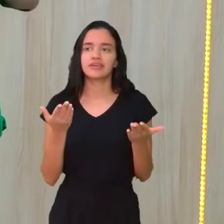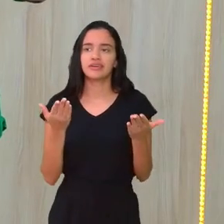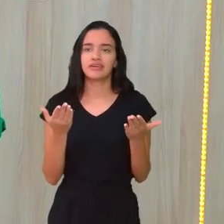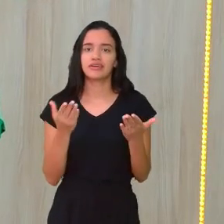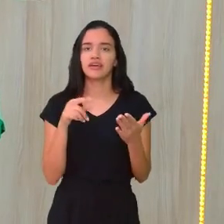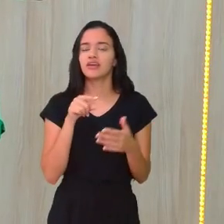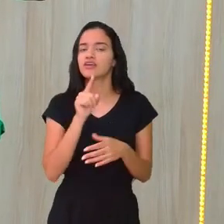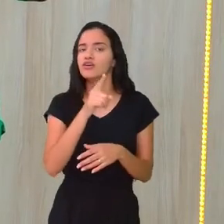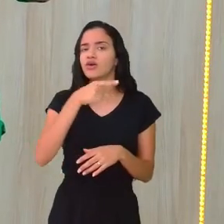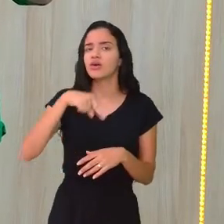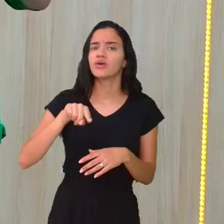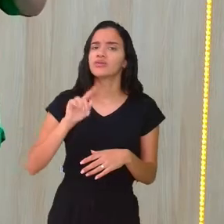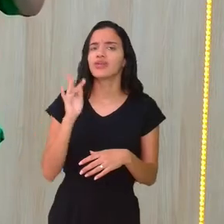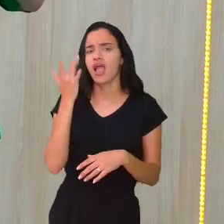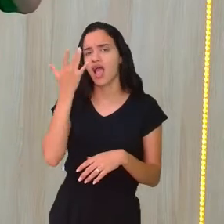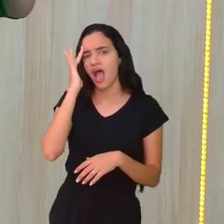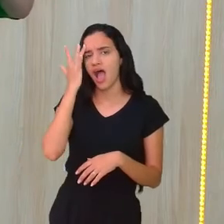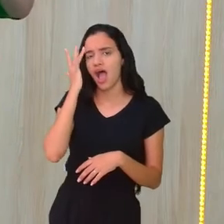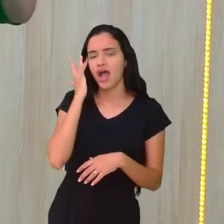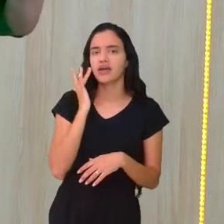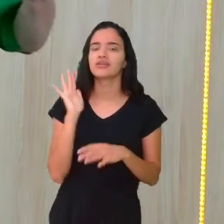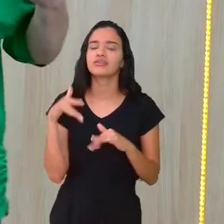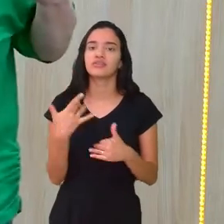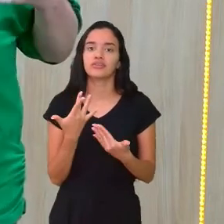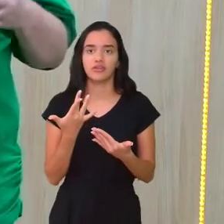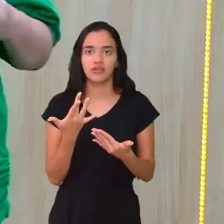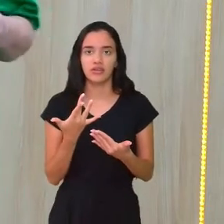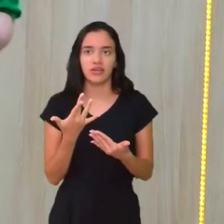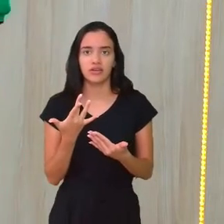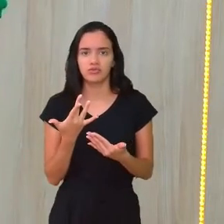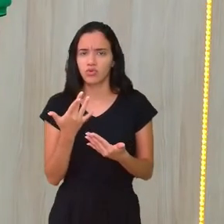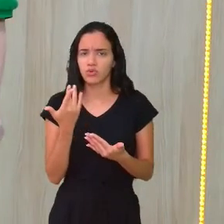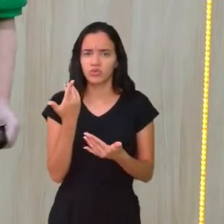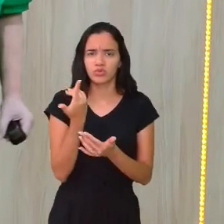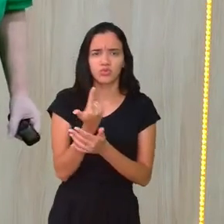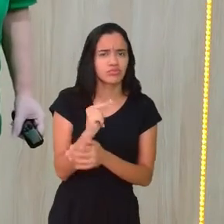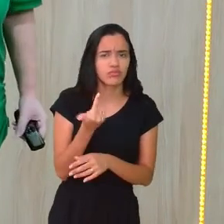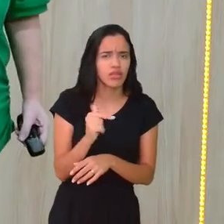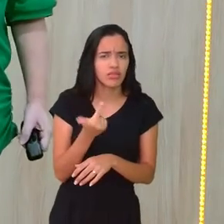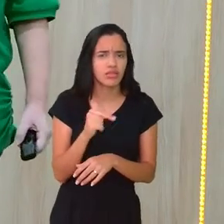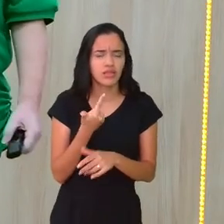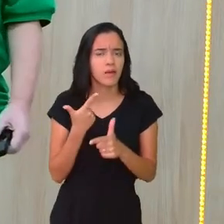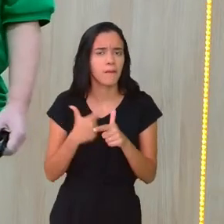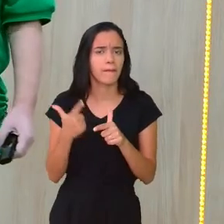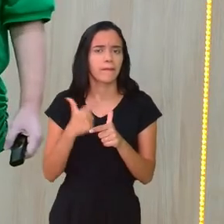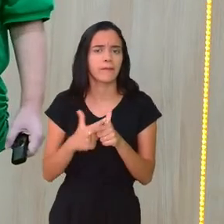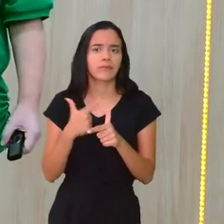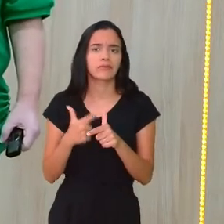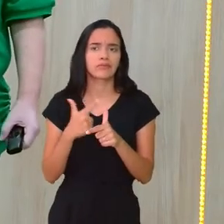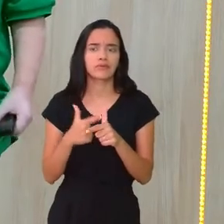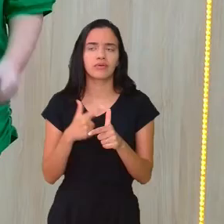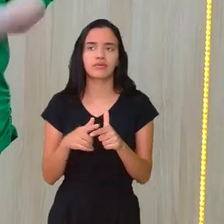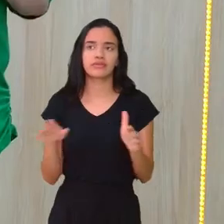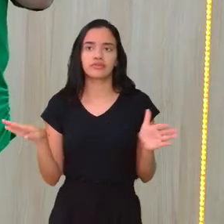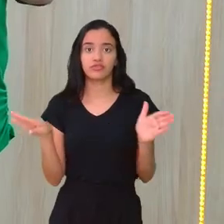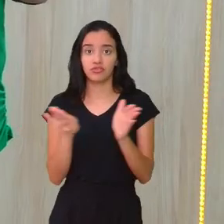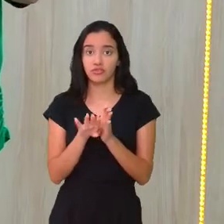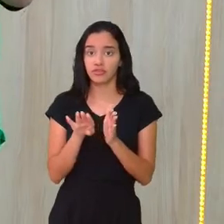mesmo que vocês achem que é um passo grande demais, não tem problema. Vocês sabem que vocês vão chegar aí